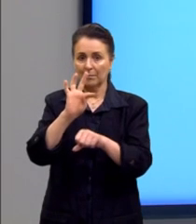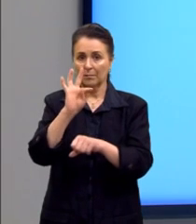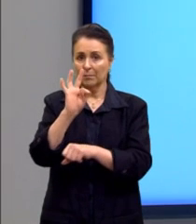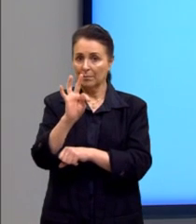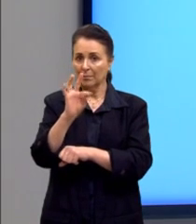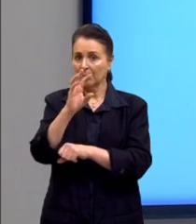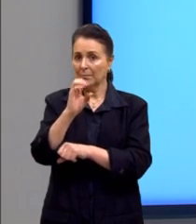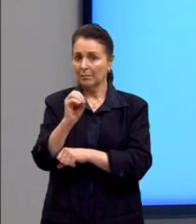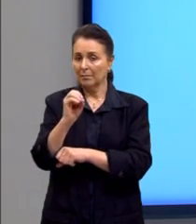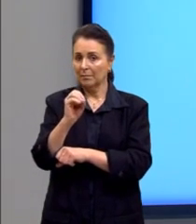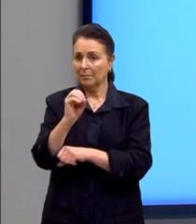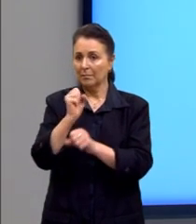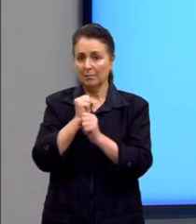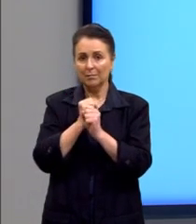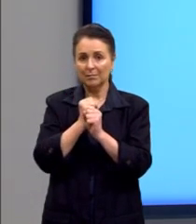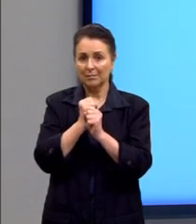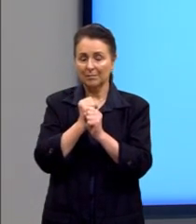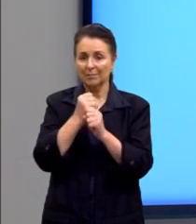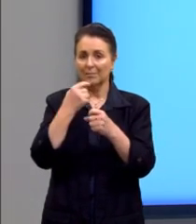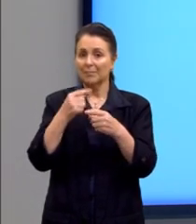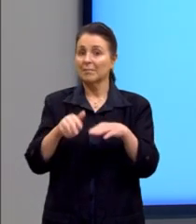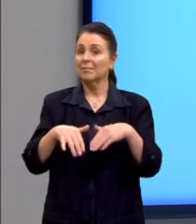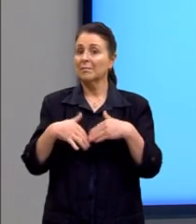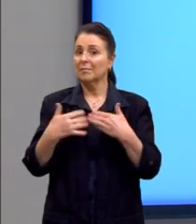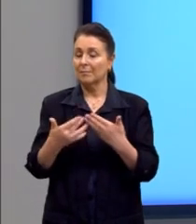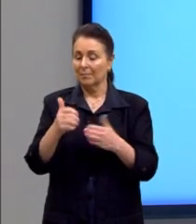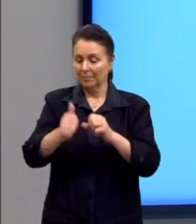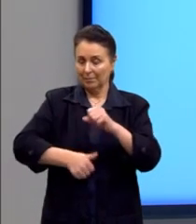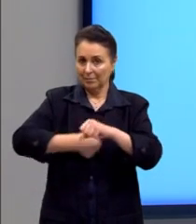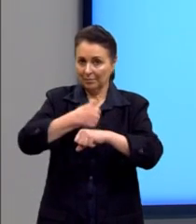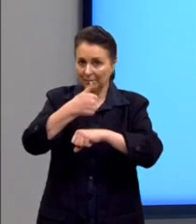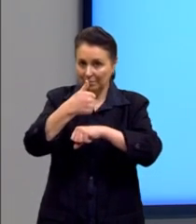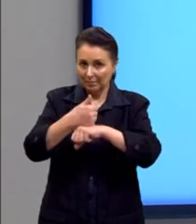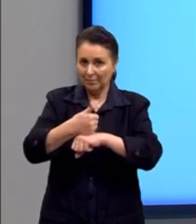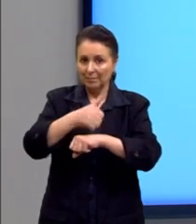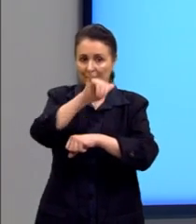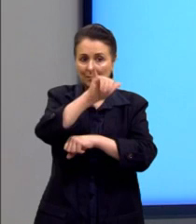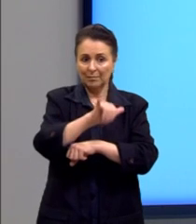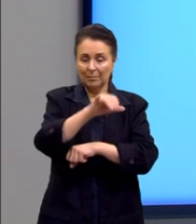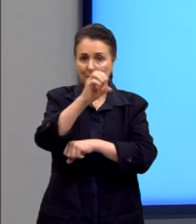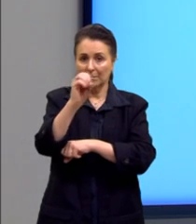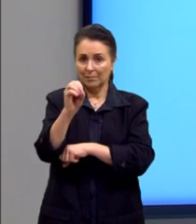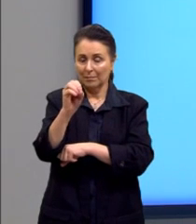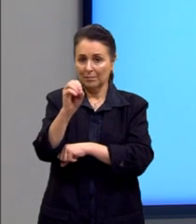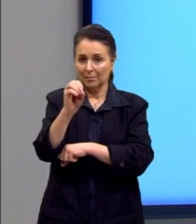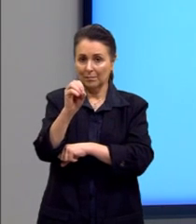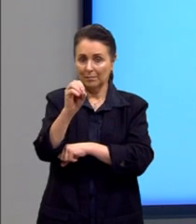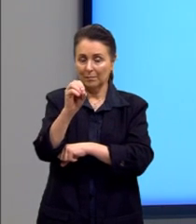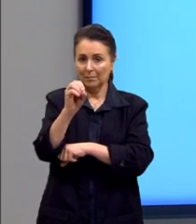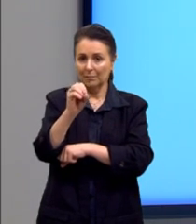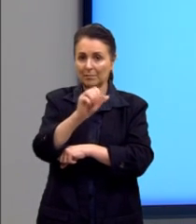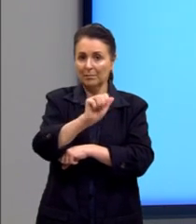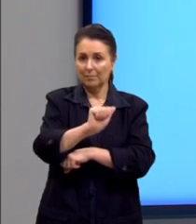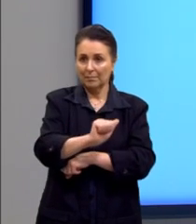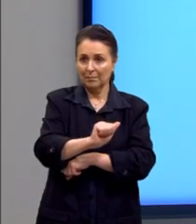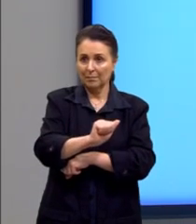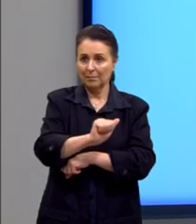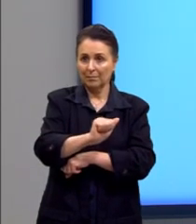Seria ali em 0 anos. Portanto, substituindo Y de 0 seria A